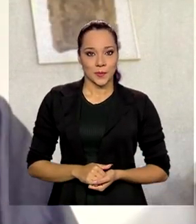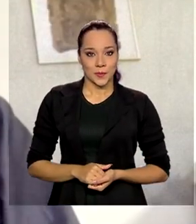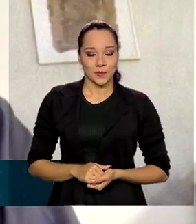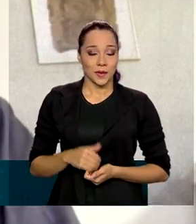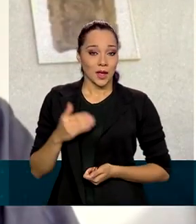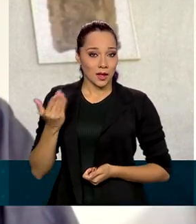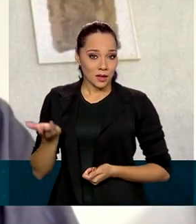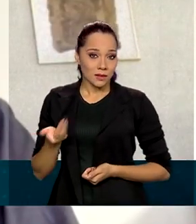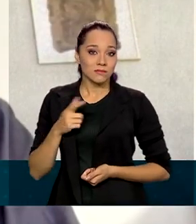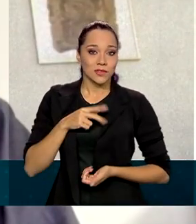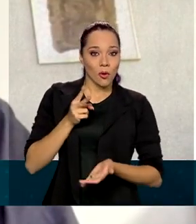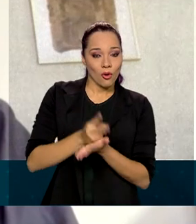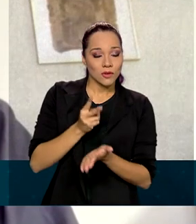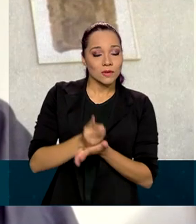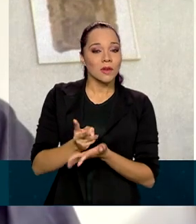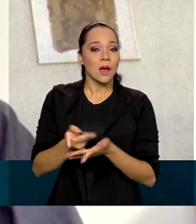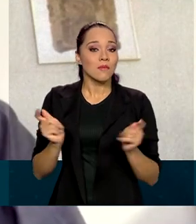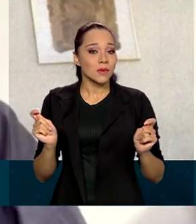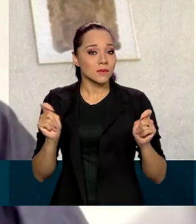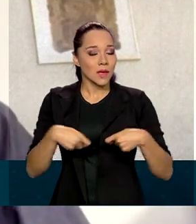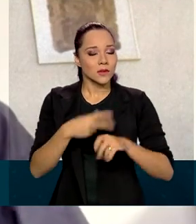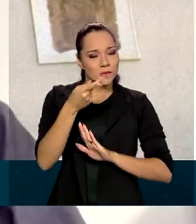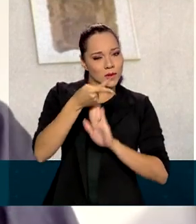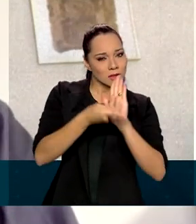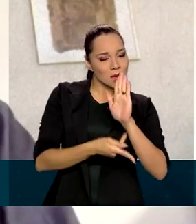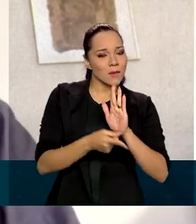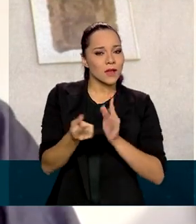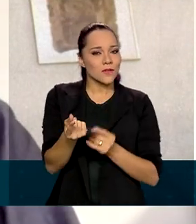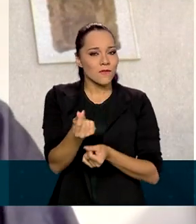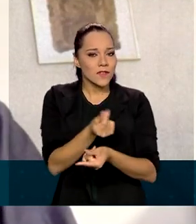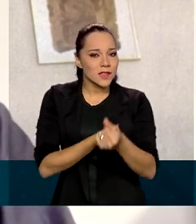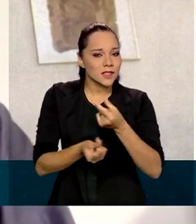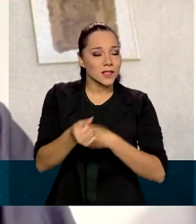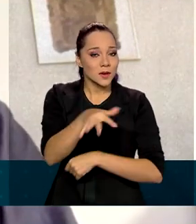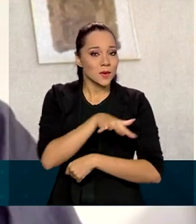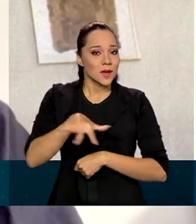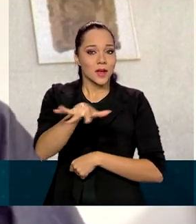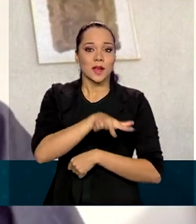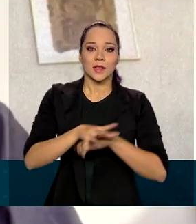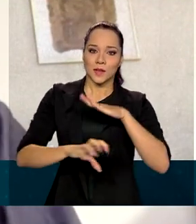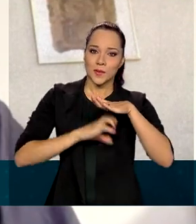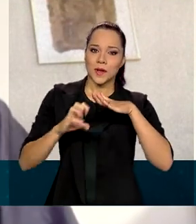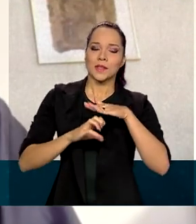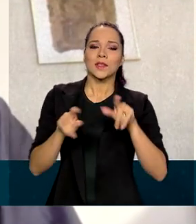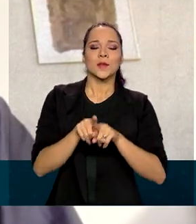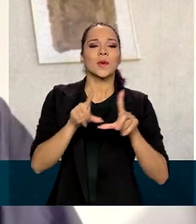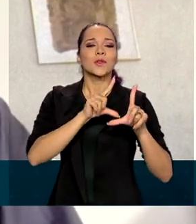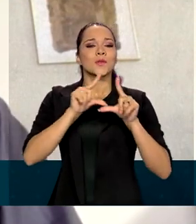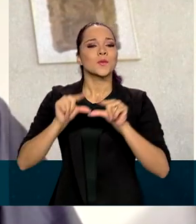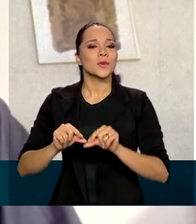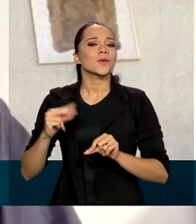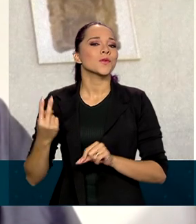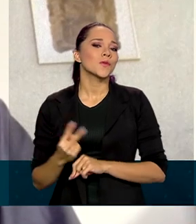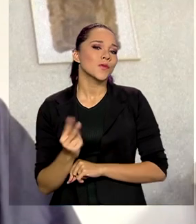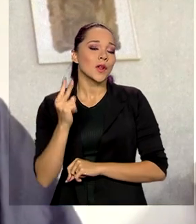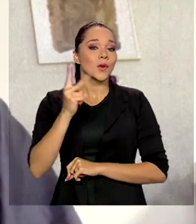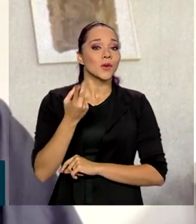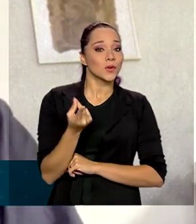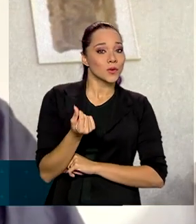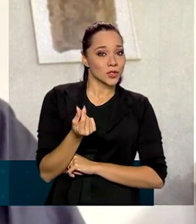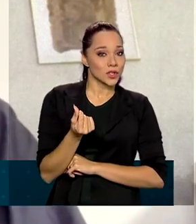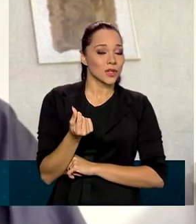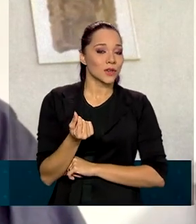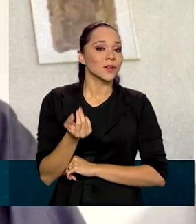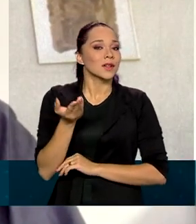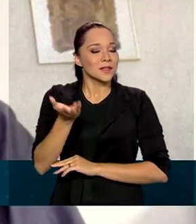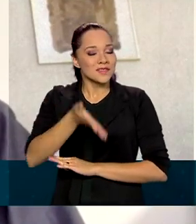uma possibilidade de um planejamento financeiro por parte das empresas, reduz o custo do dinheiro e